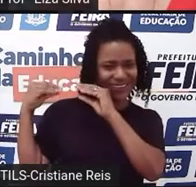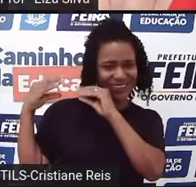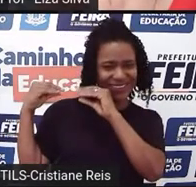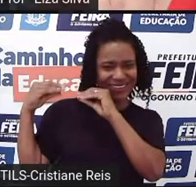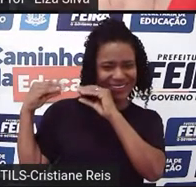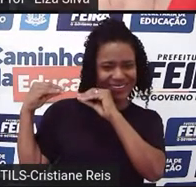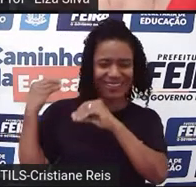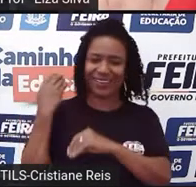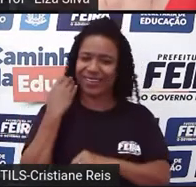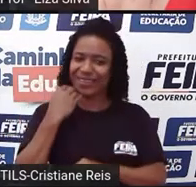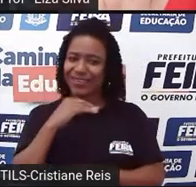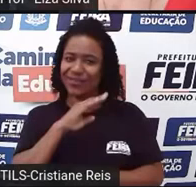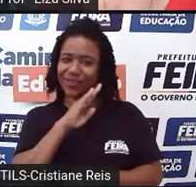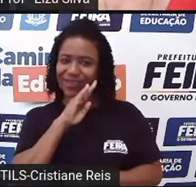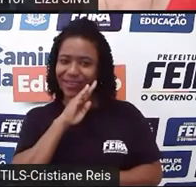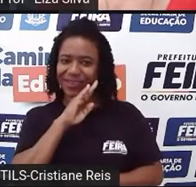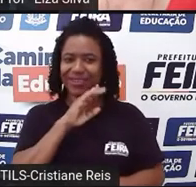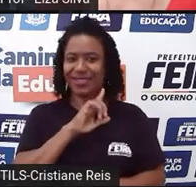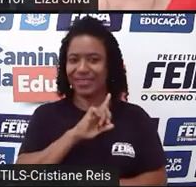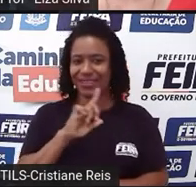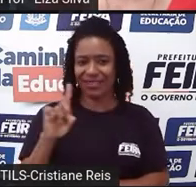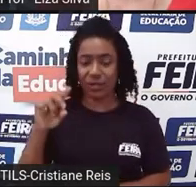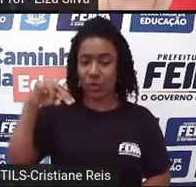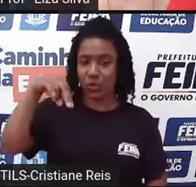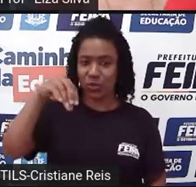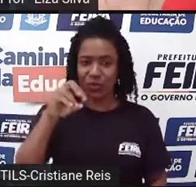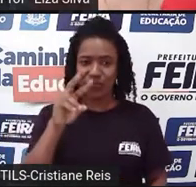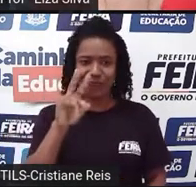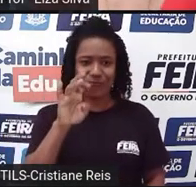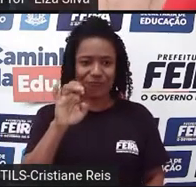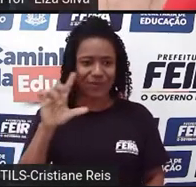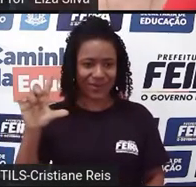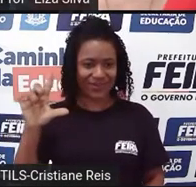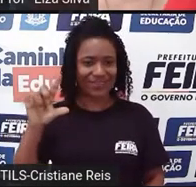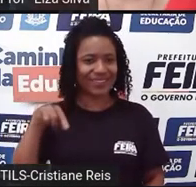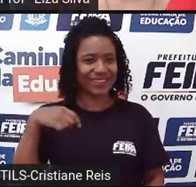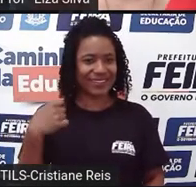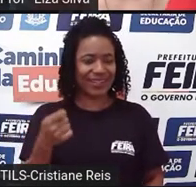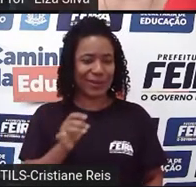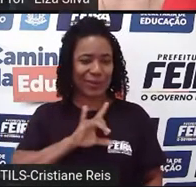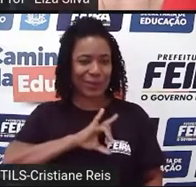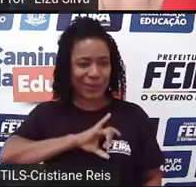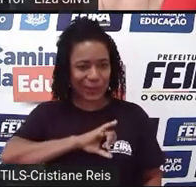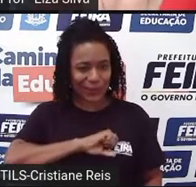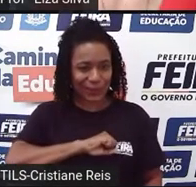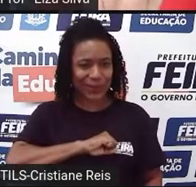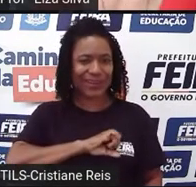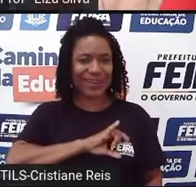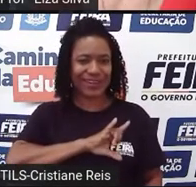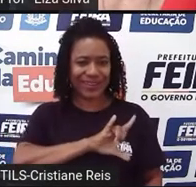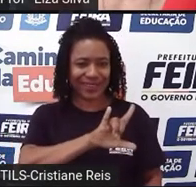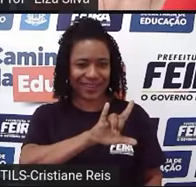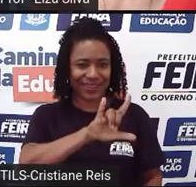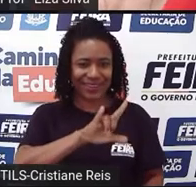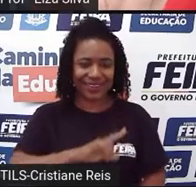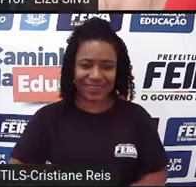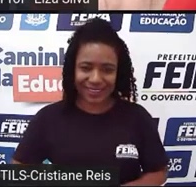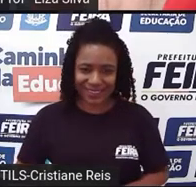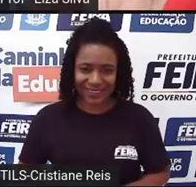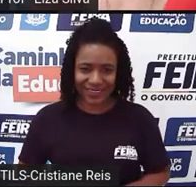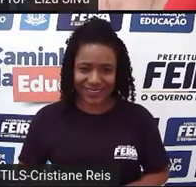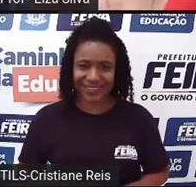Mas, na verdade, o novel é o romance, que é uma narrativa mais extensa. Soul Popper,